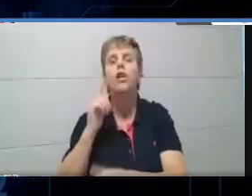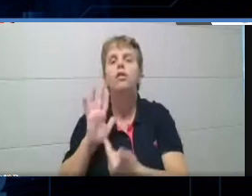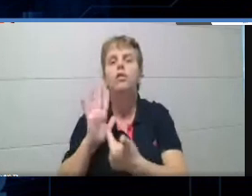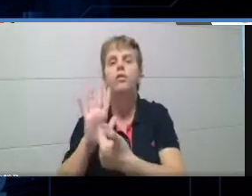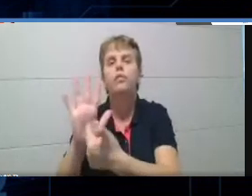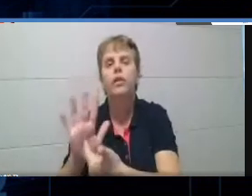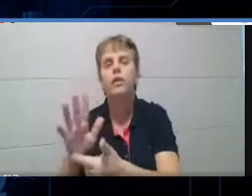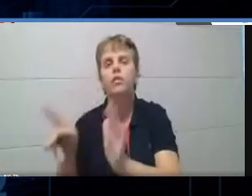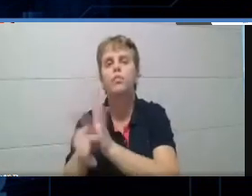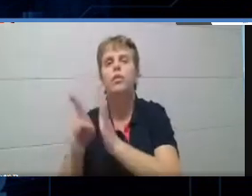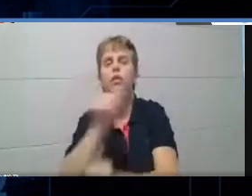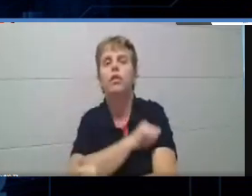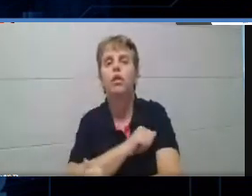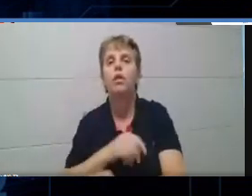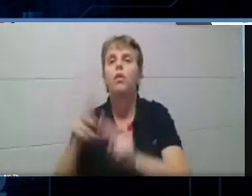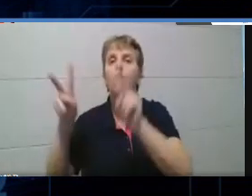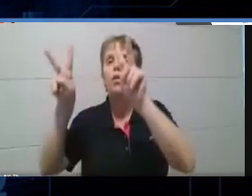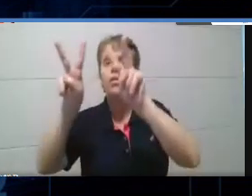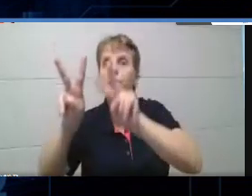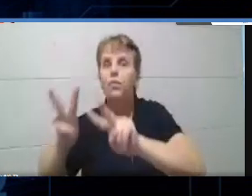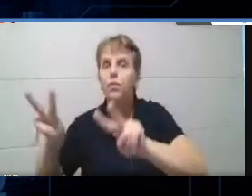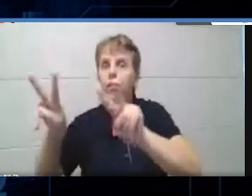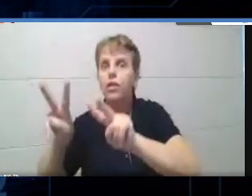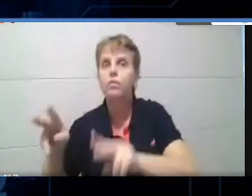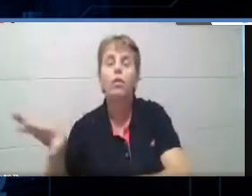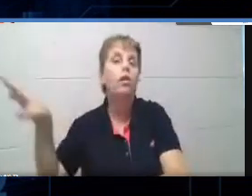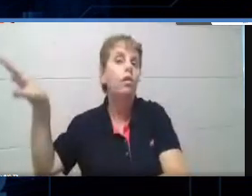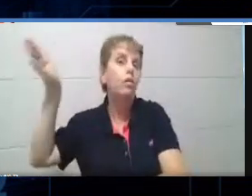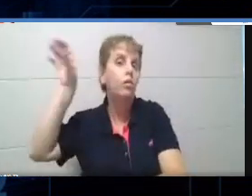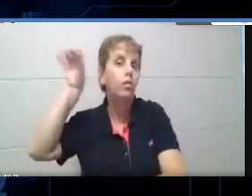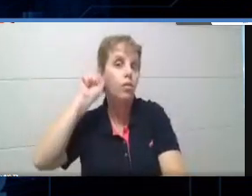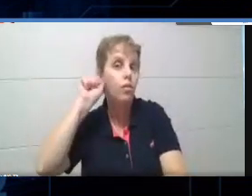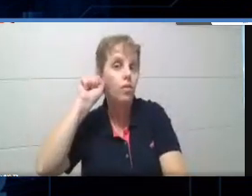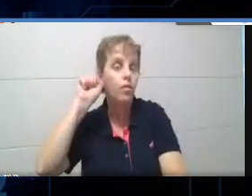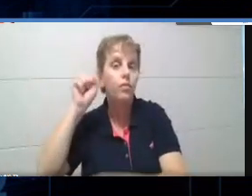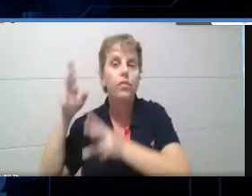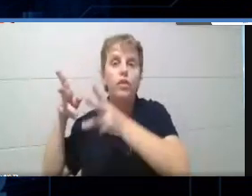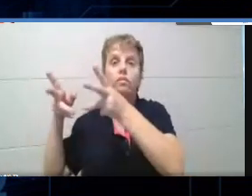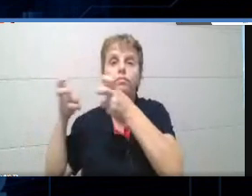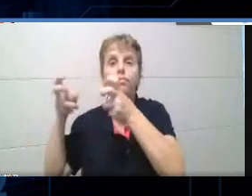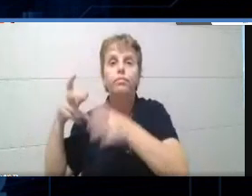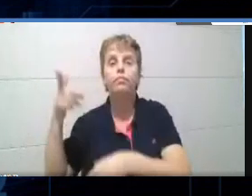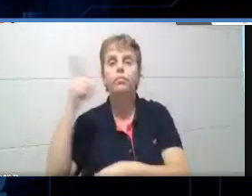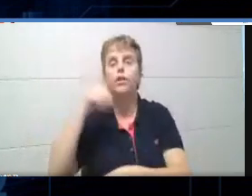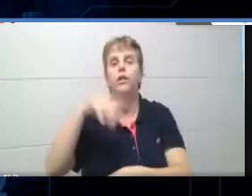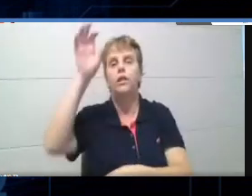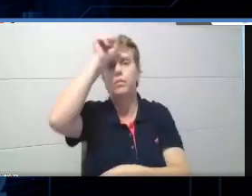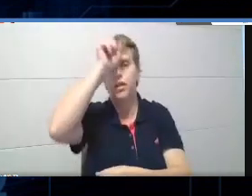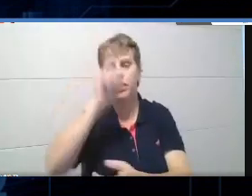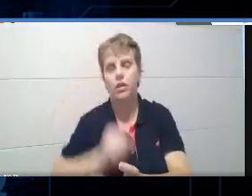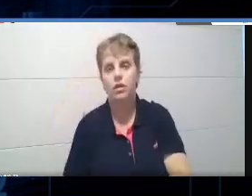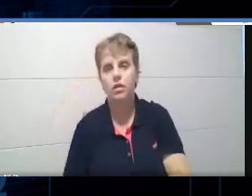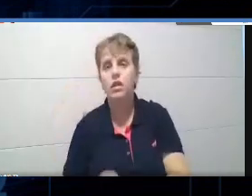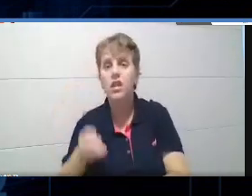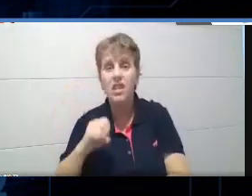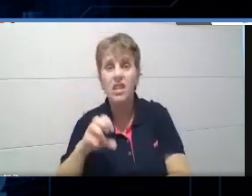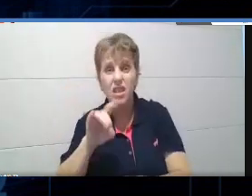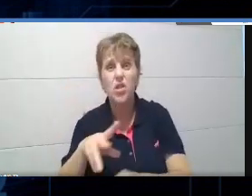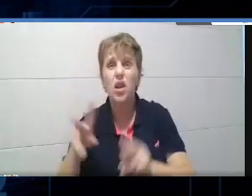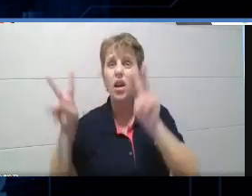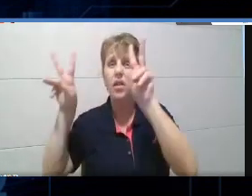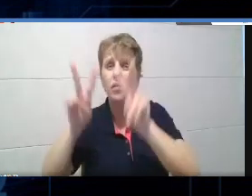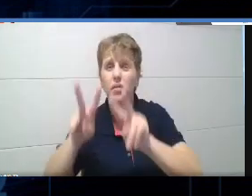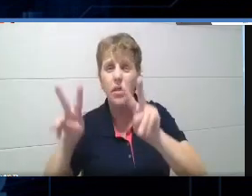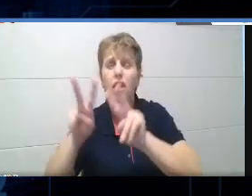campos, visual, auditivo e sinestésico. Se você, só visual, ele vai, ele vai ser, vai ser chato, vai cansar,